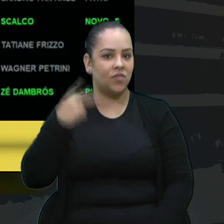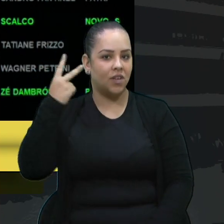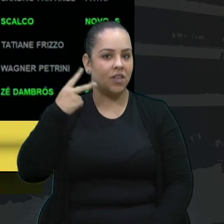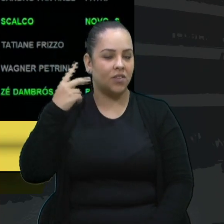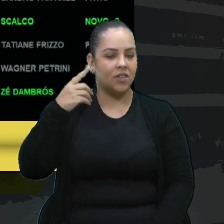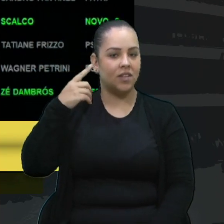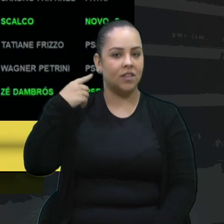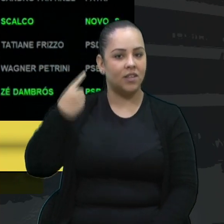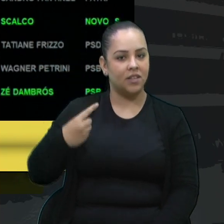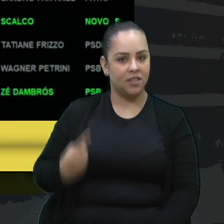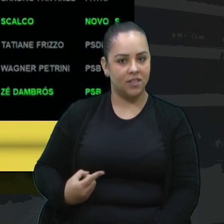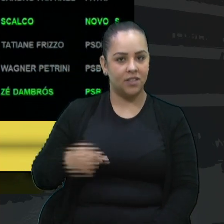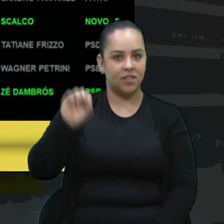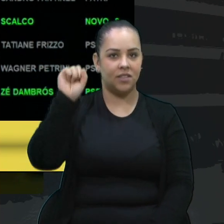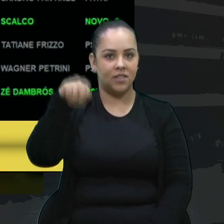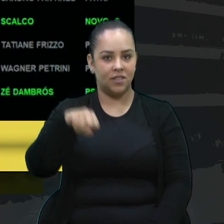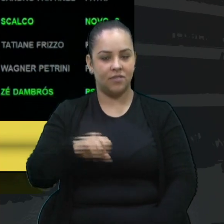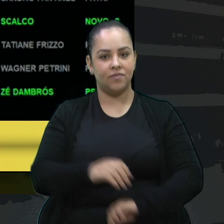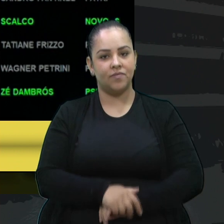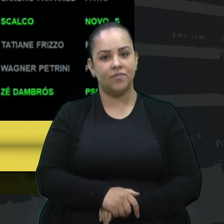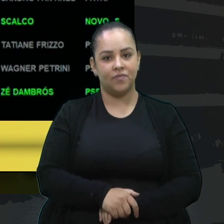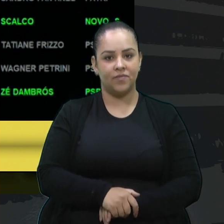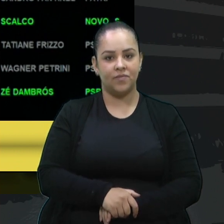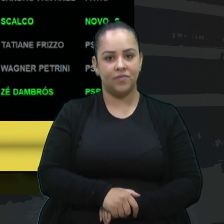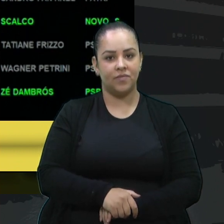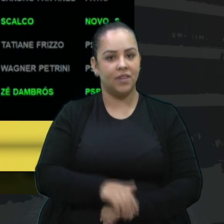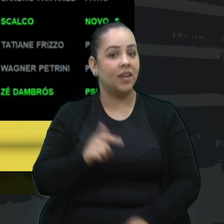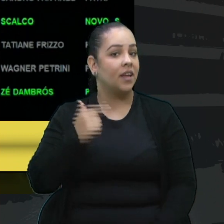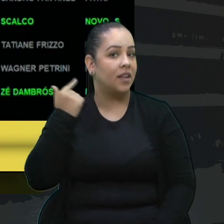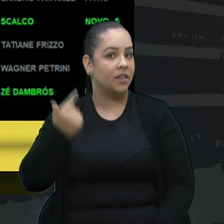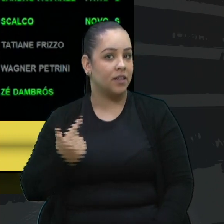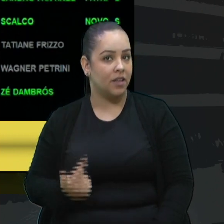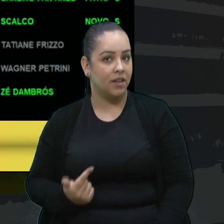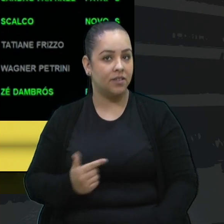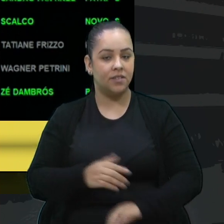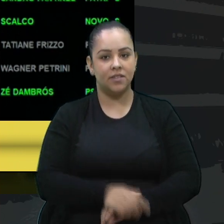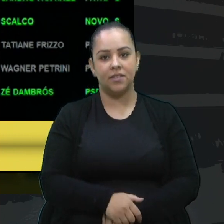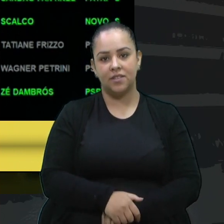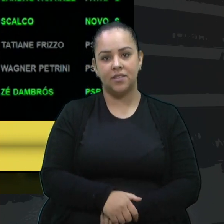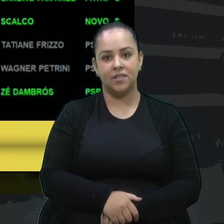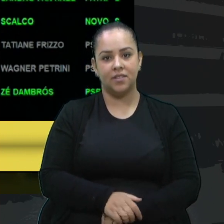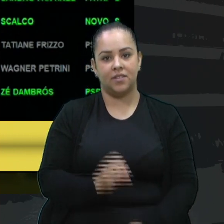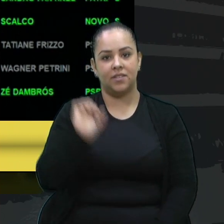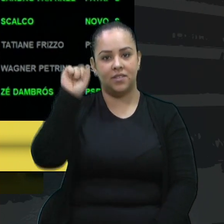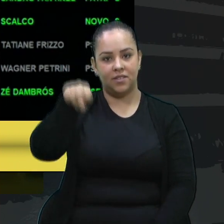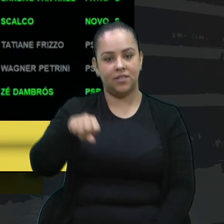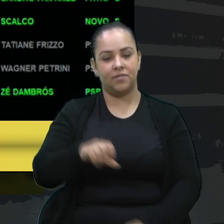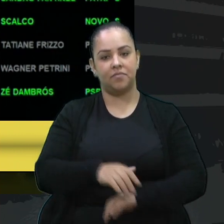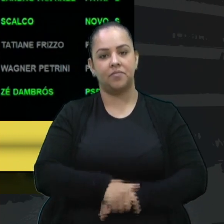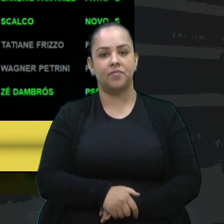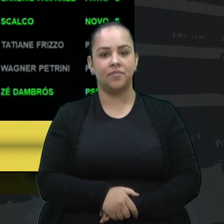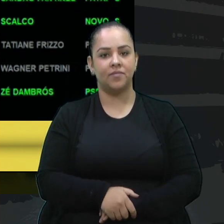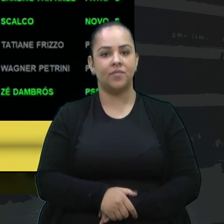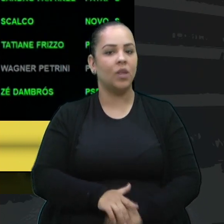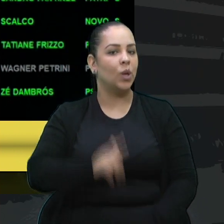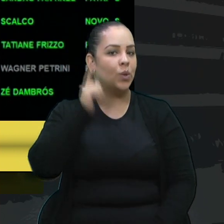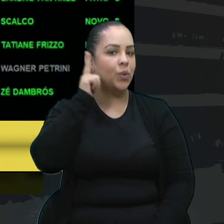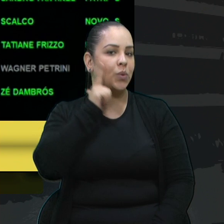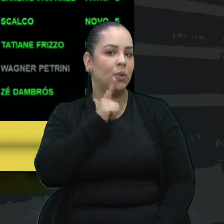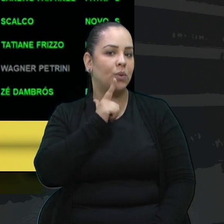sim senhor presidente Vota sim vereadora Gladys Voto sim senhor presidente Vota sim vereador Lucas